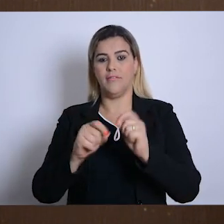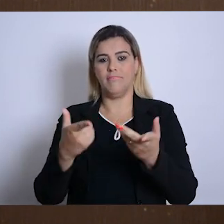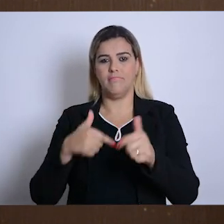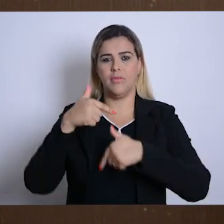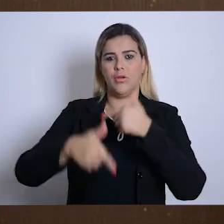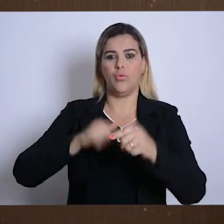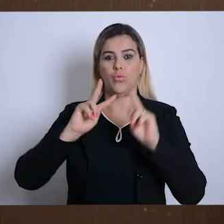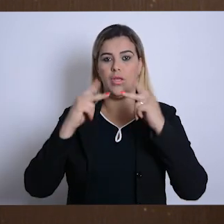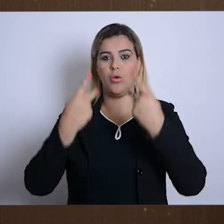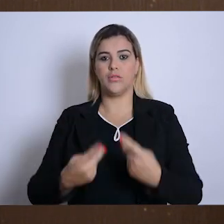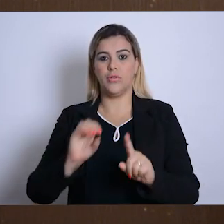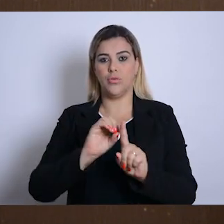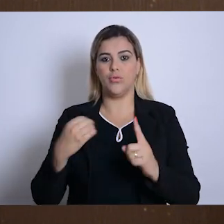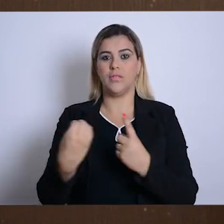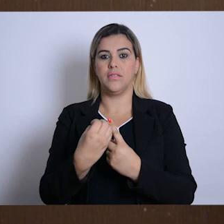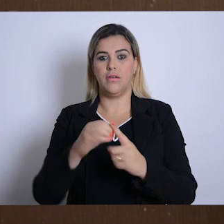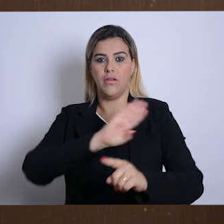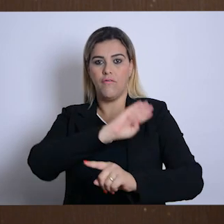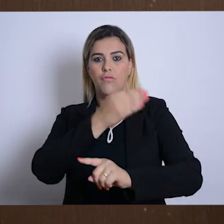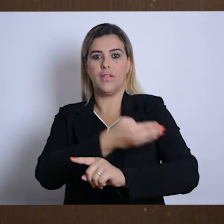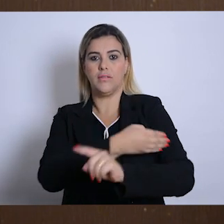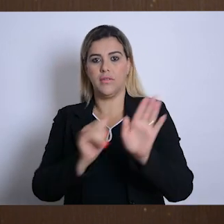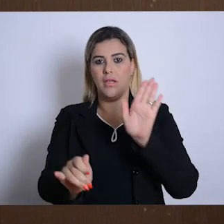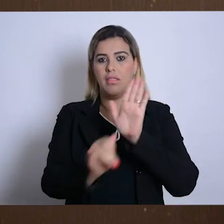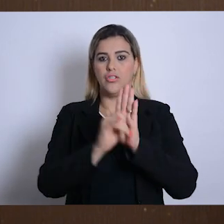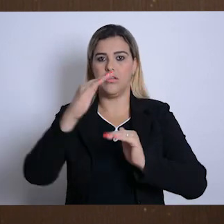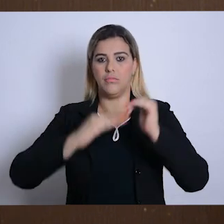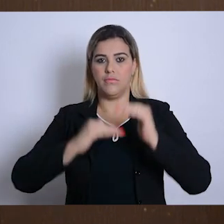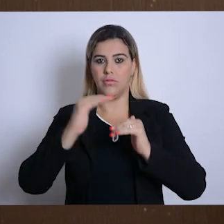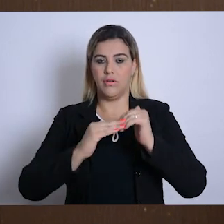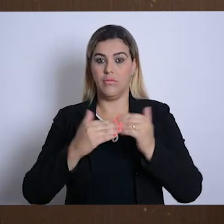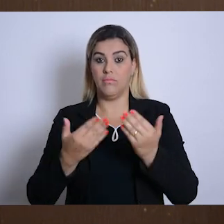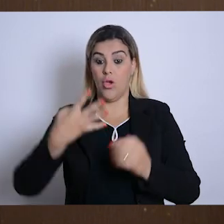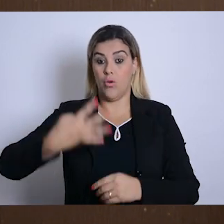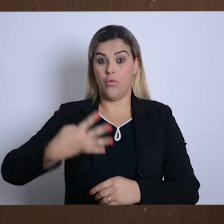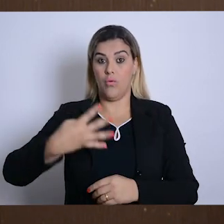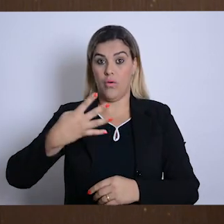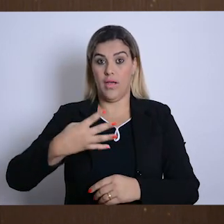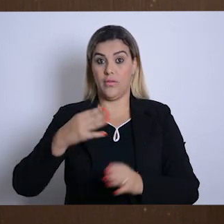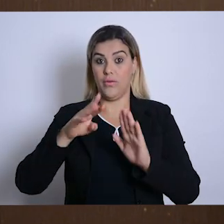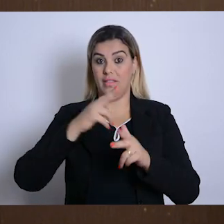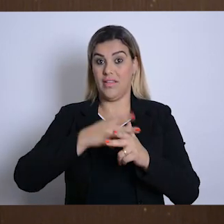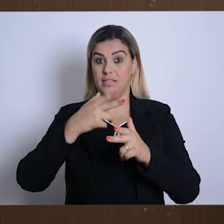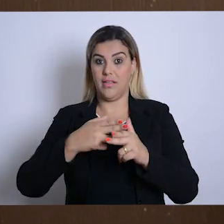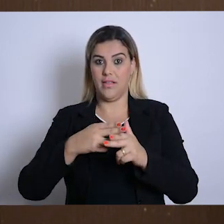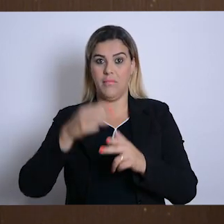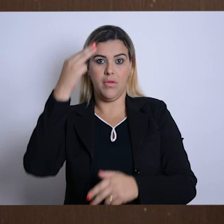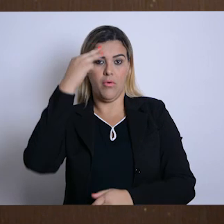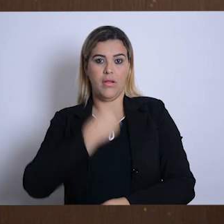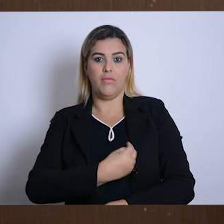em prol do reconhecimento social e fortalecimento da identidade profissional. No quarto episódio da websérie Memória Viva,